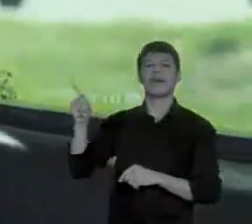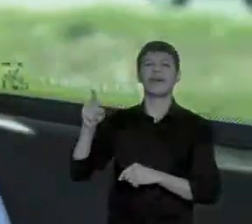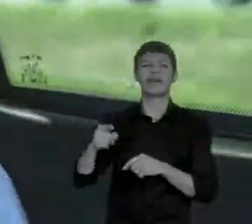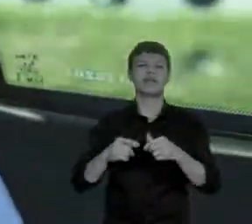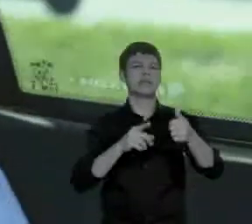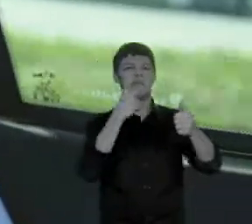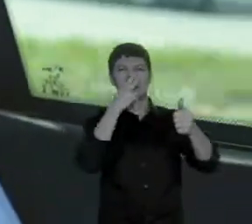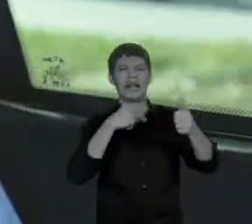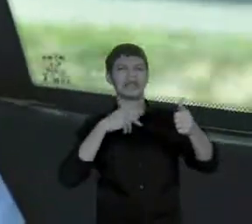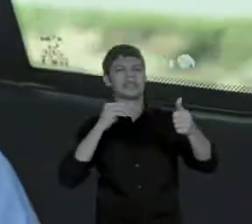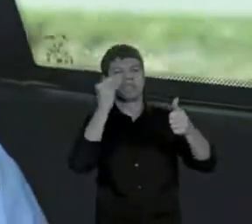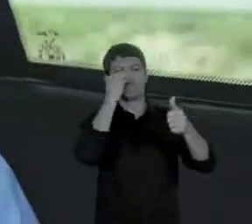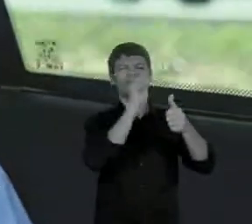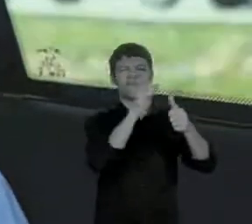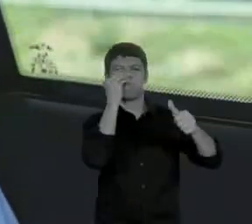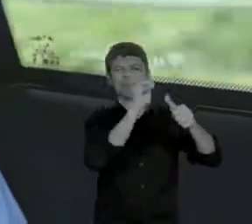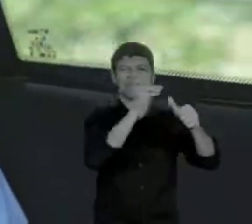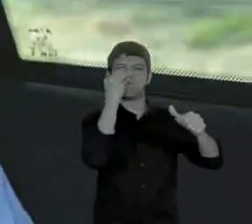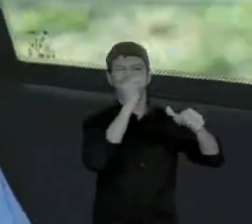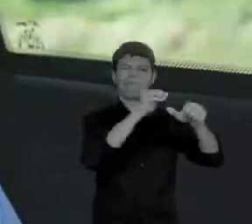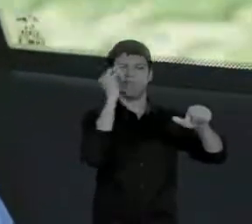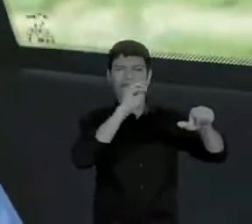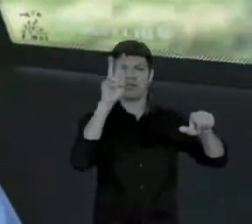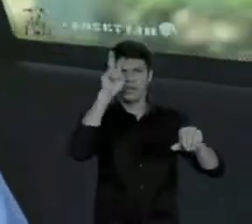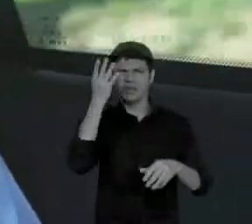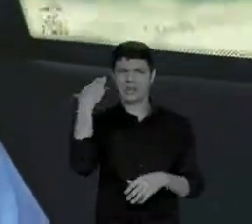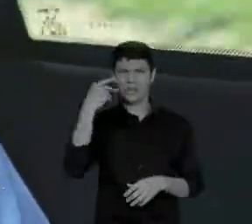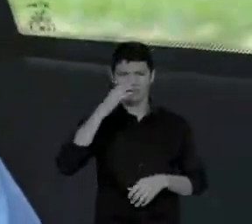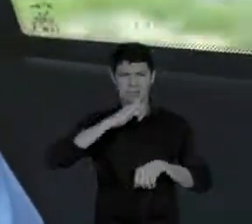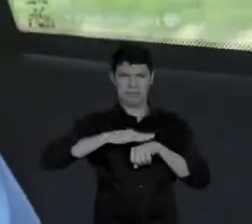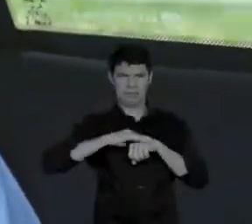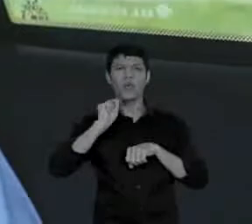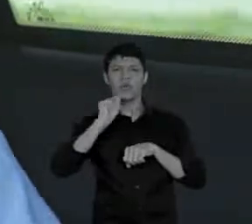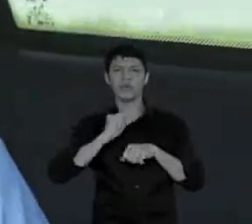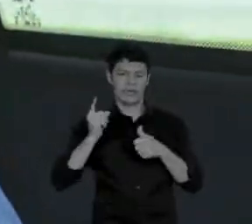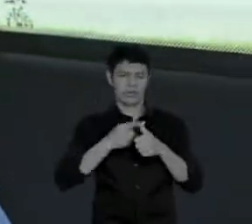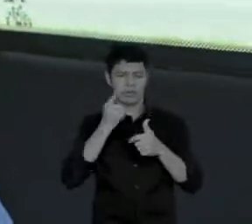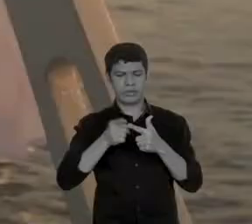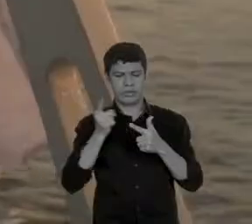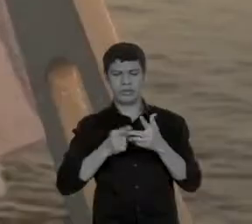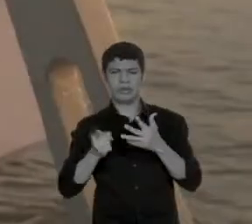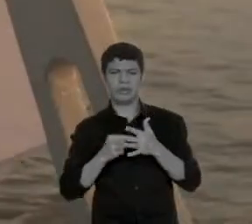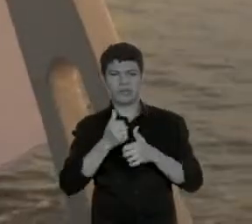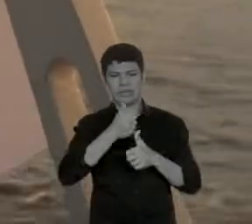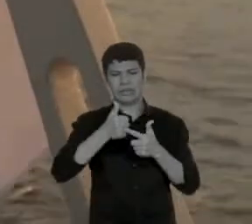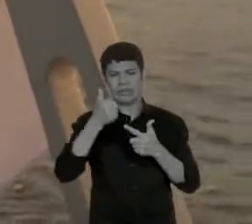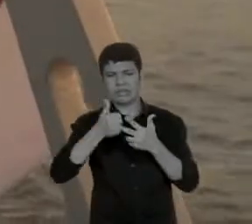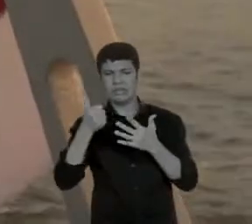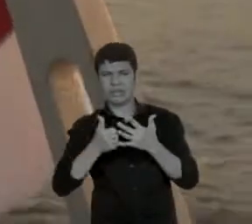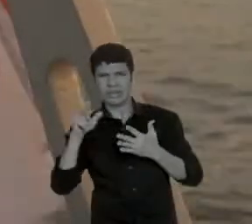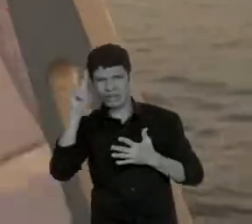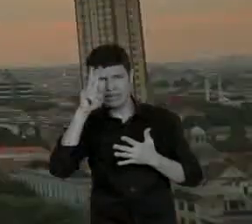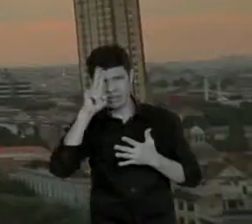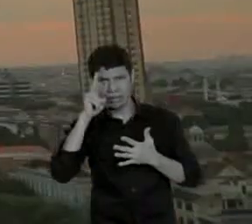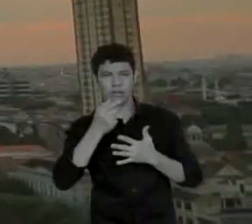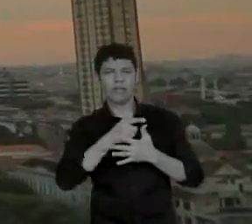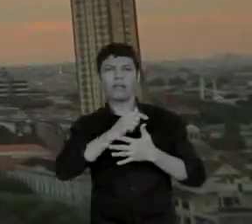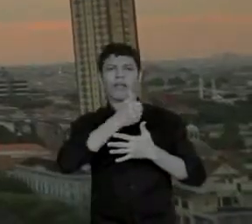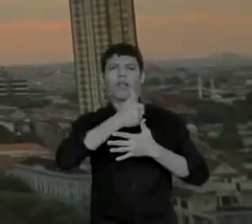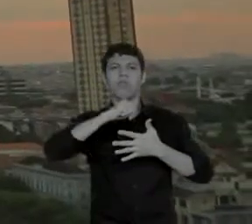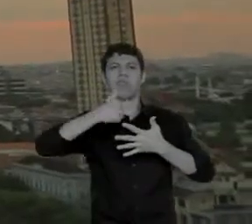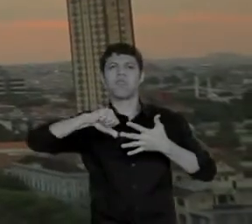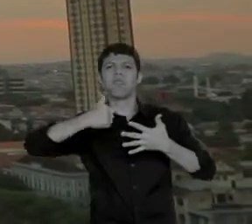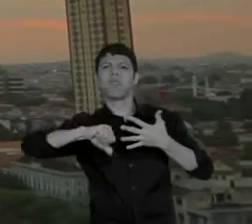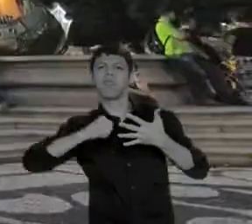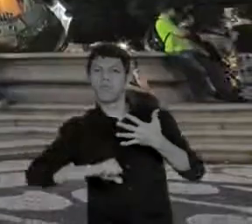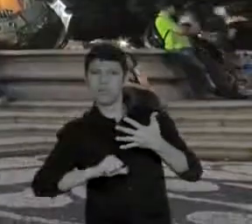destruiu as conquistas que eu ajudei a construir no Amazonas. Eu podia cruzar os